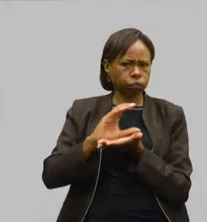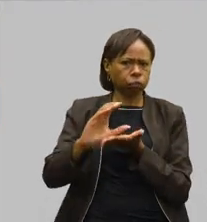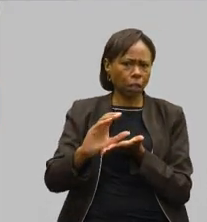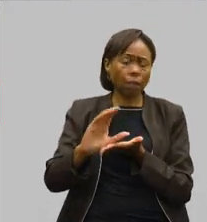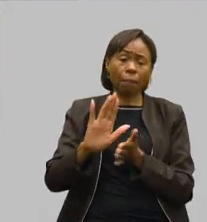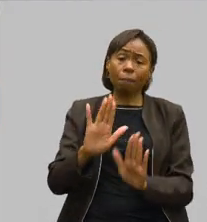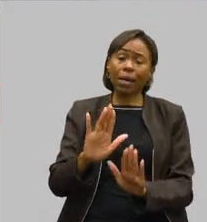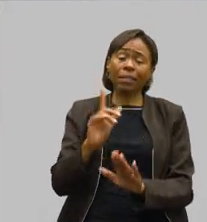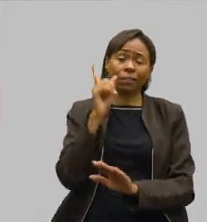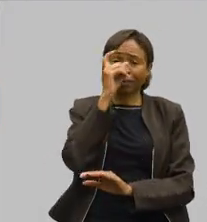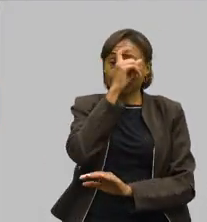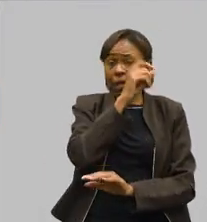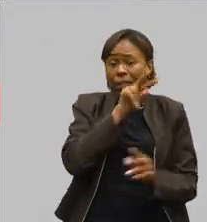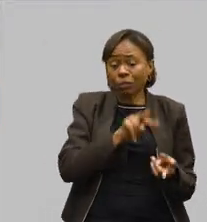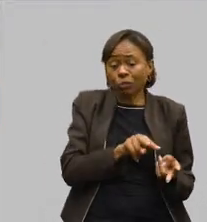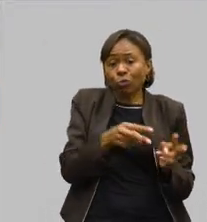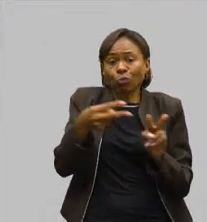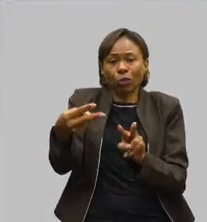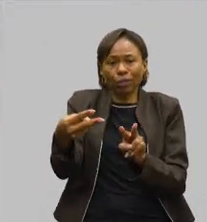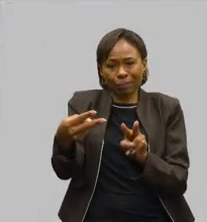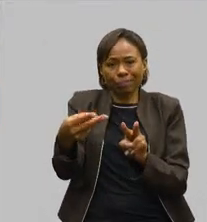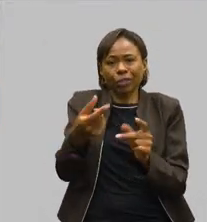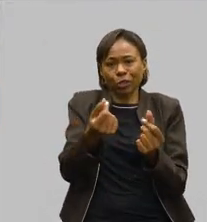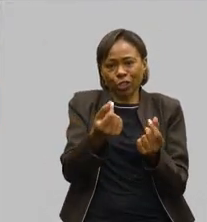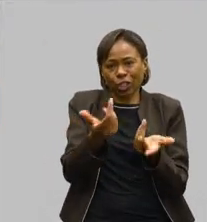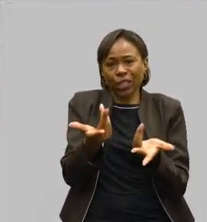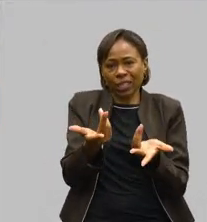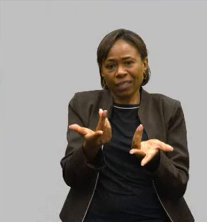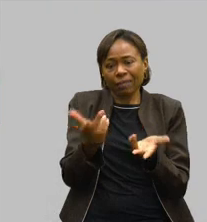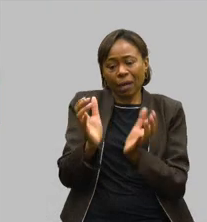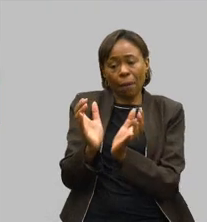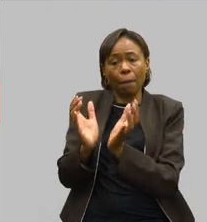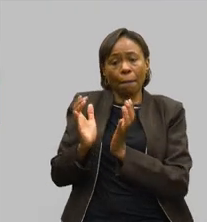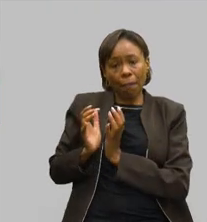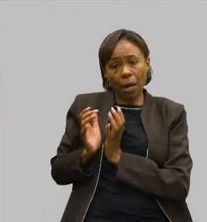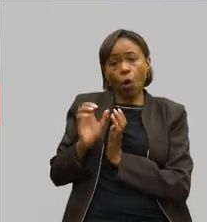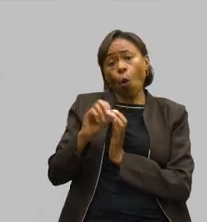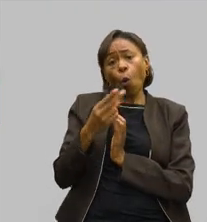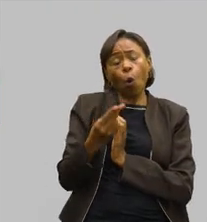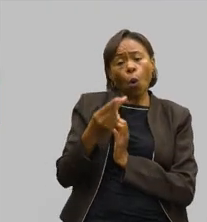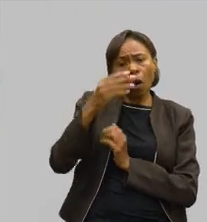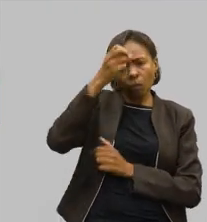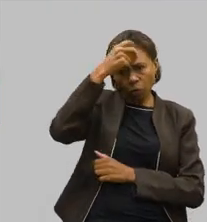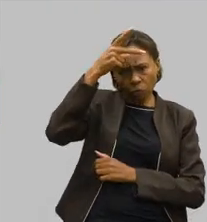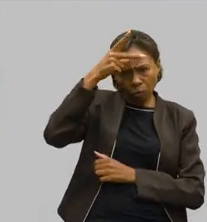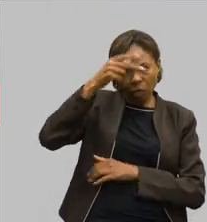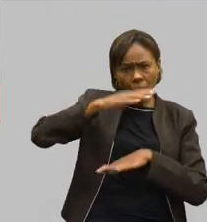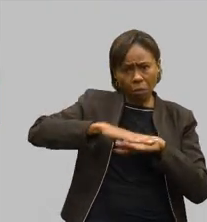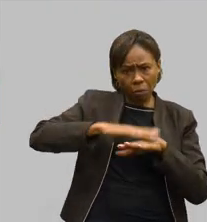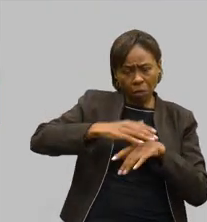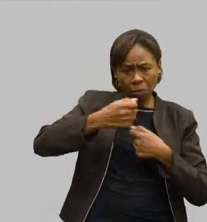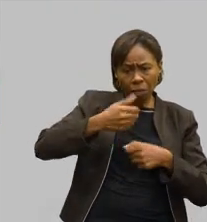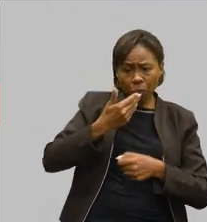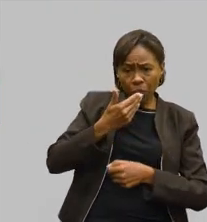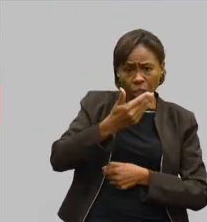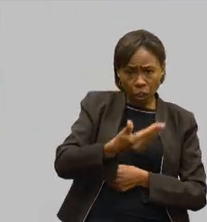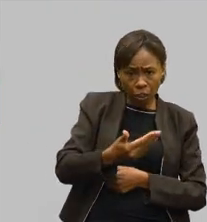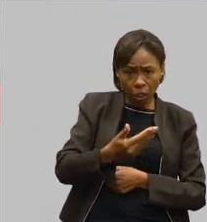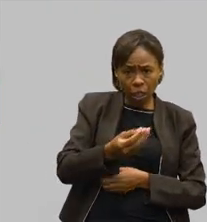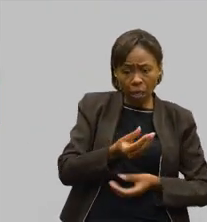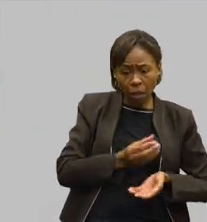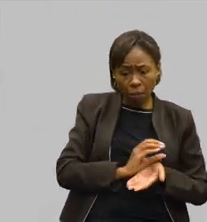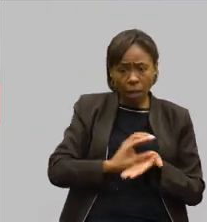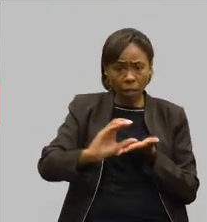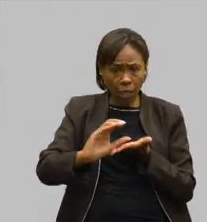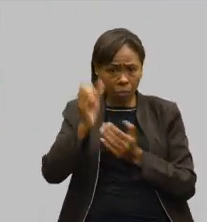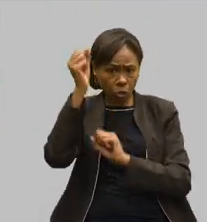instrumento para transferir o dinheiro para a APAES ou se a prefeitura vai ter que licitar isso e passar a usina, que é muito mais difícil, não vai demorar um ano e meio para que